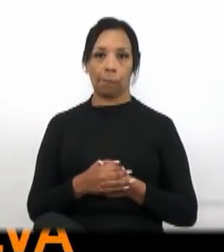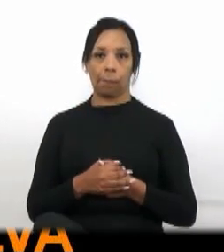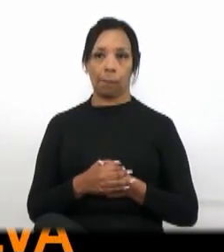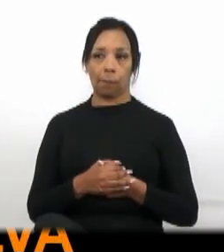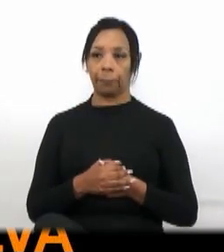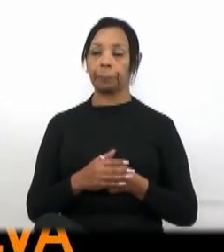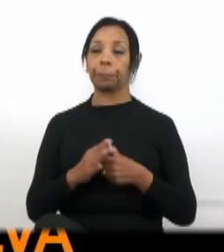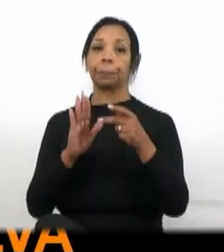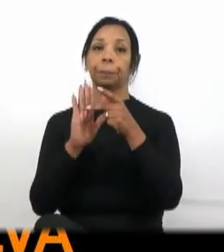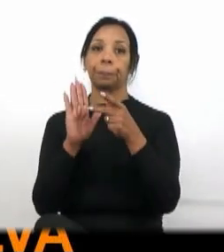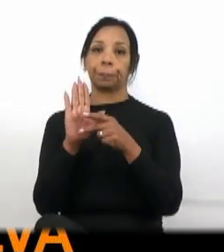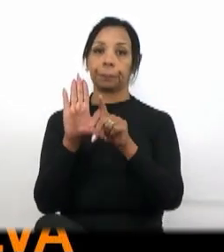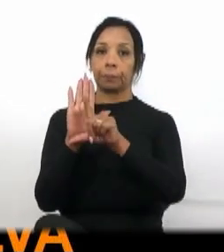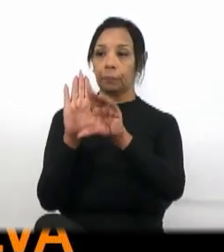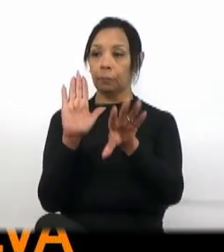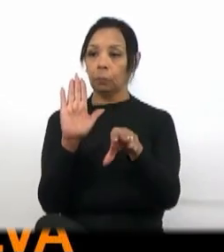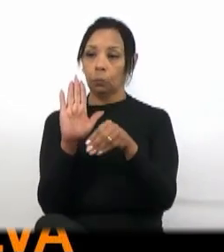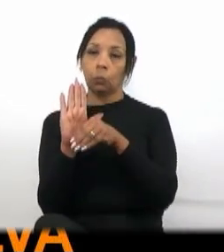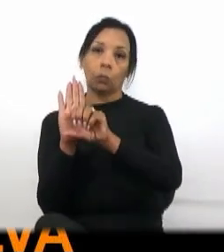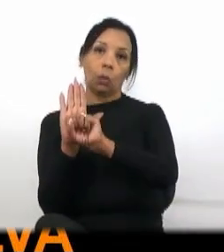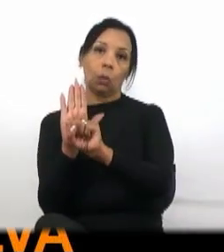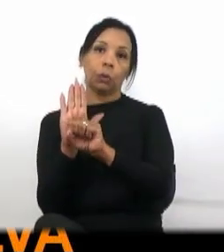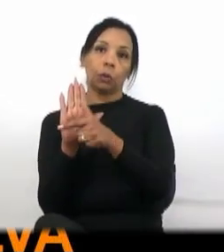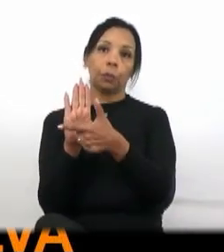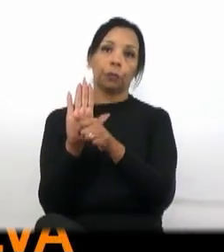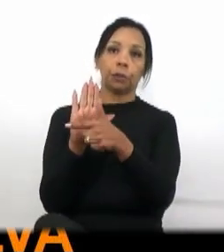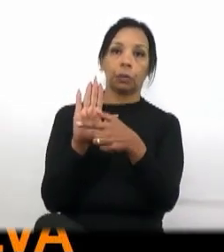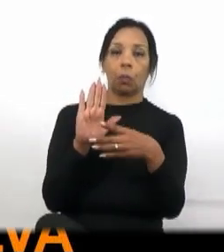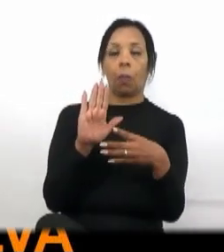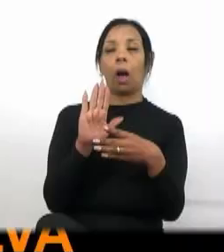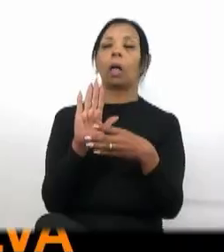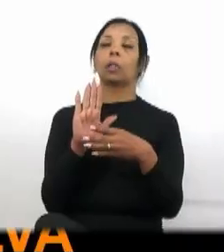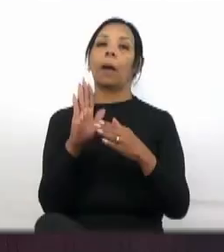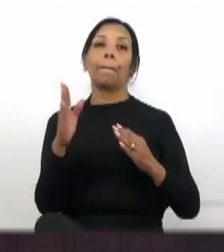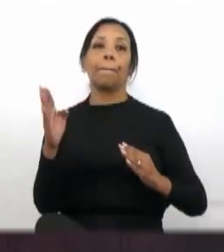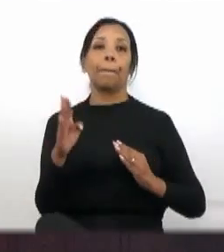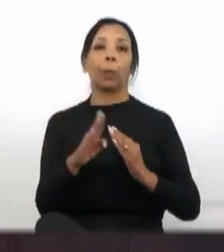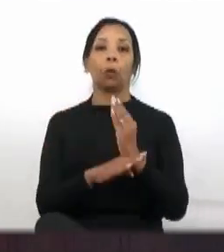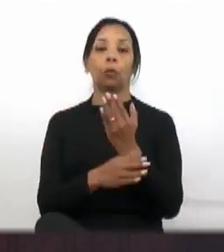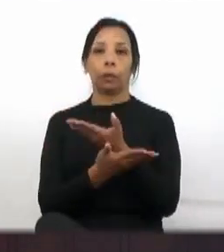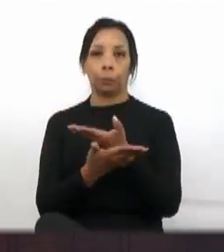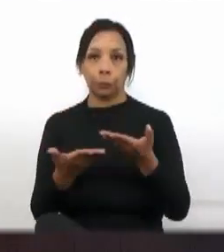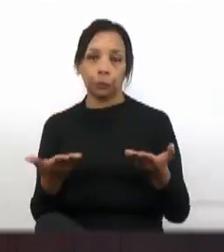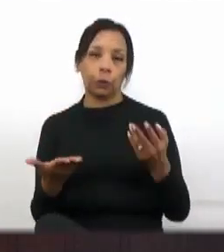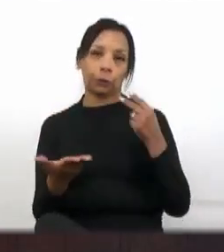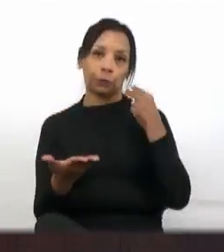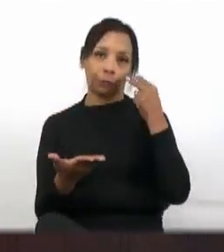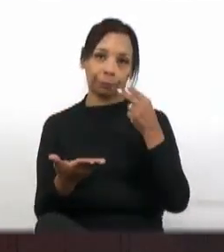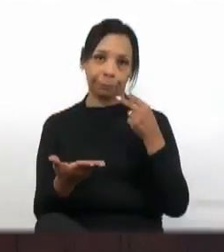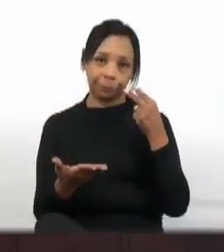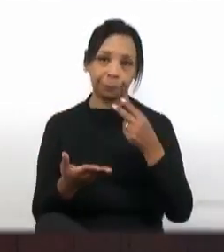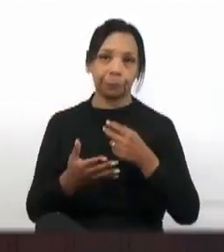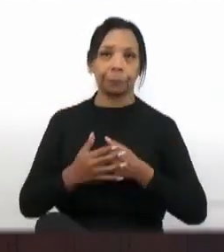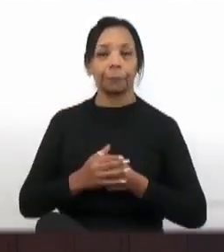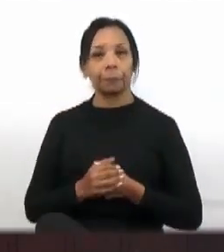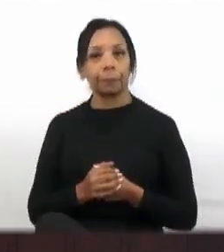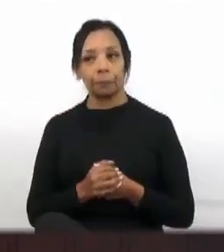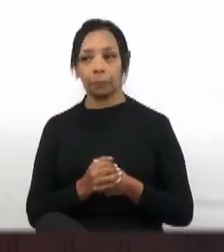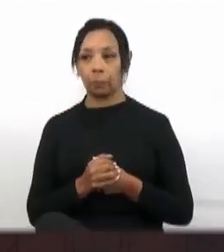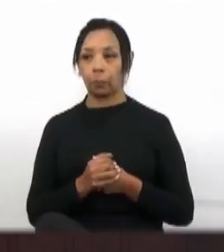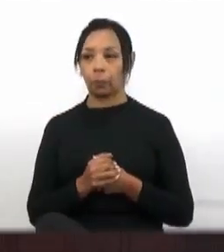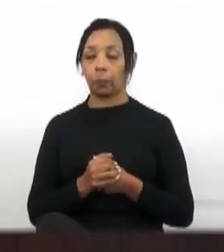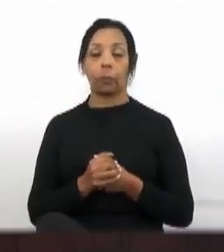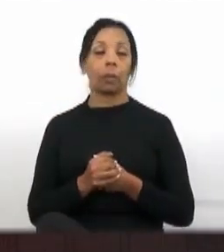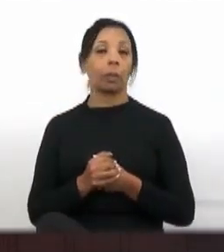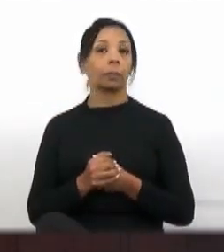Projeto de lei complementar nº 8, de 2024, em segundo turno, foi aprovado por unanimidade. quão cita a dispensa da